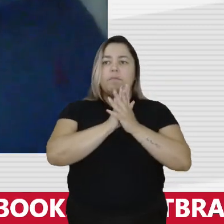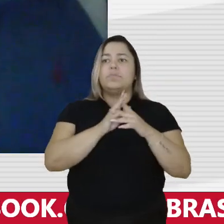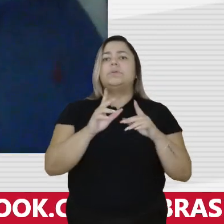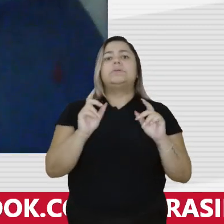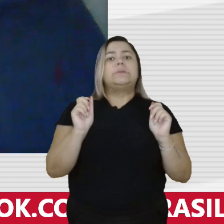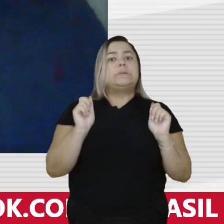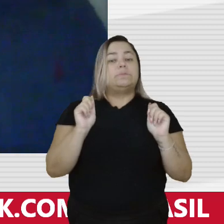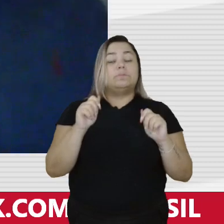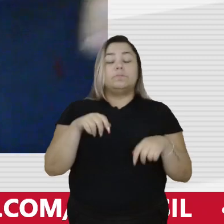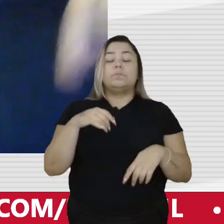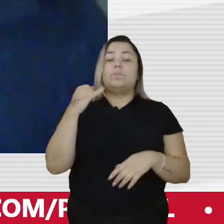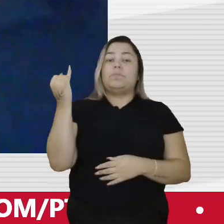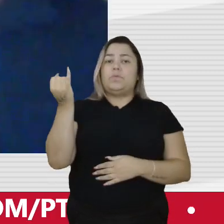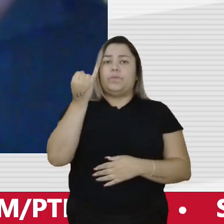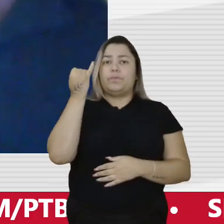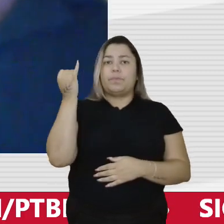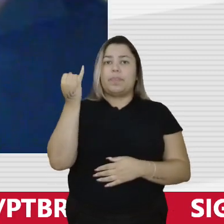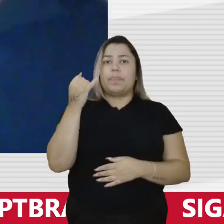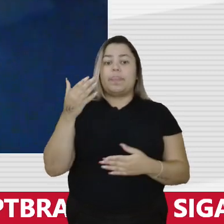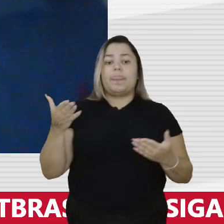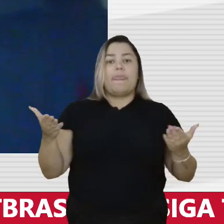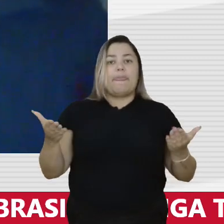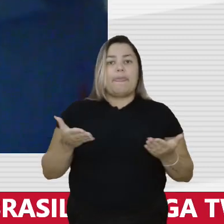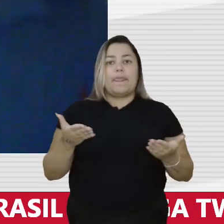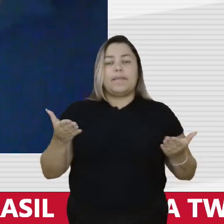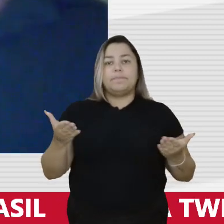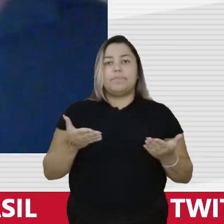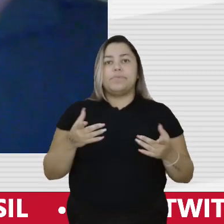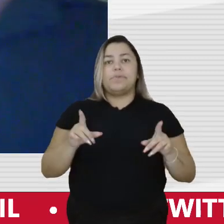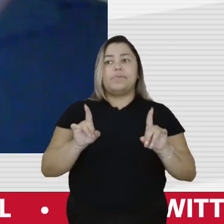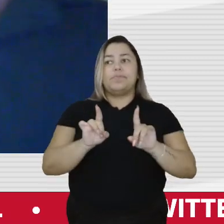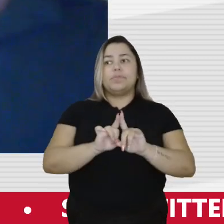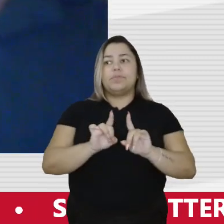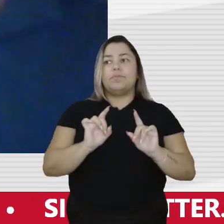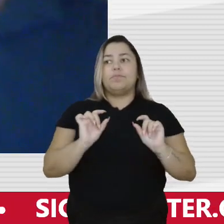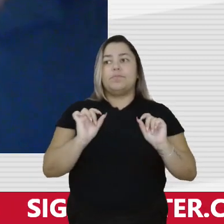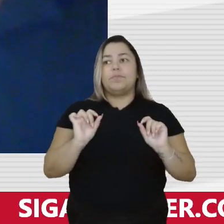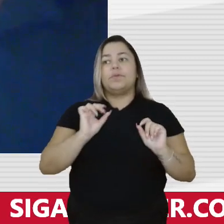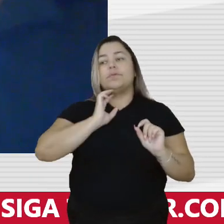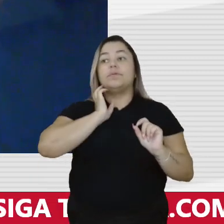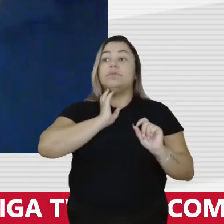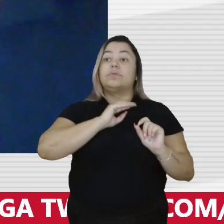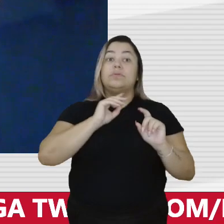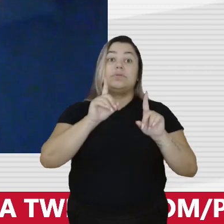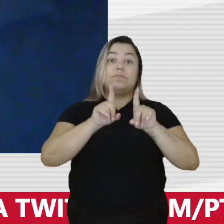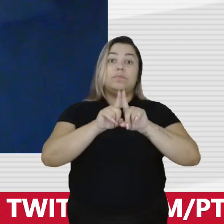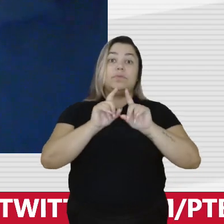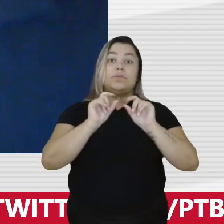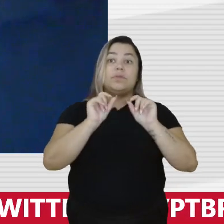fundamental. E quem hoje, a autoridade que hoje tenta